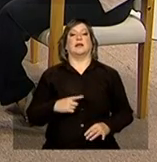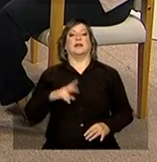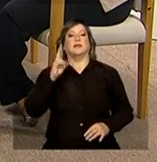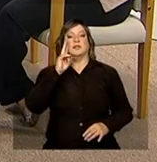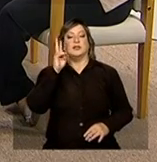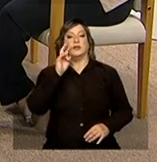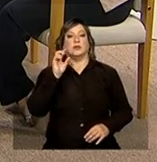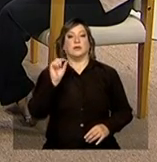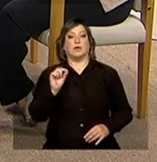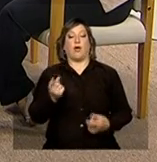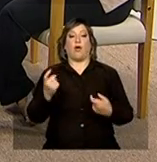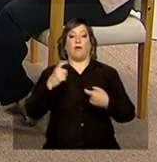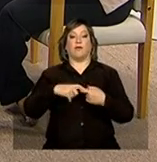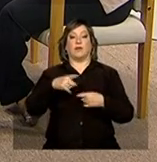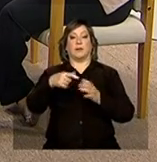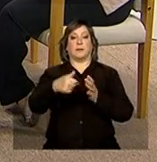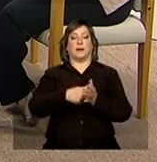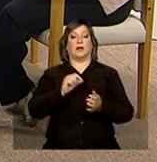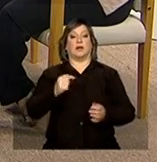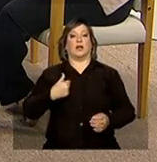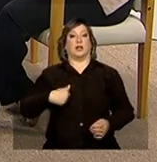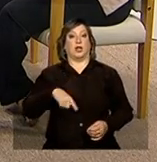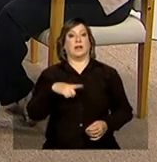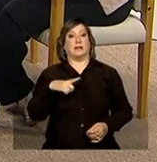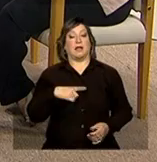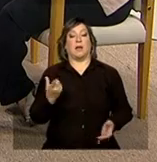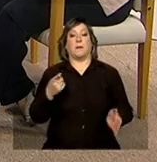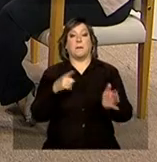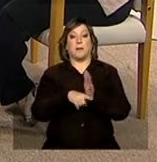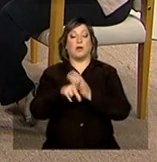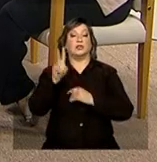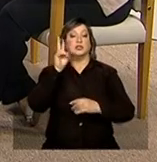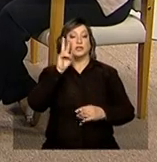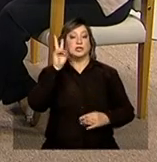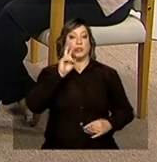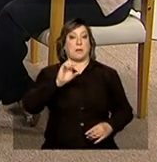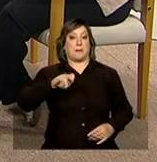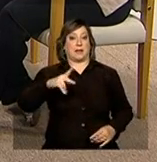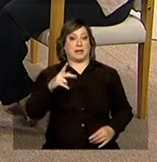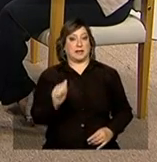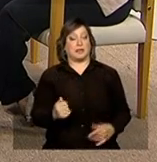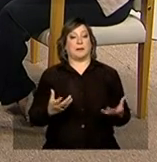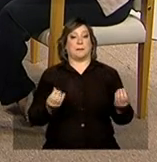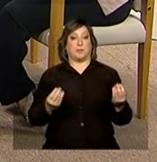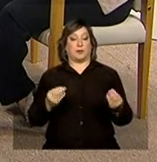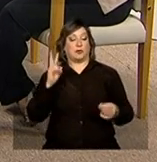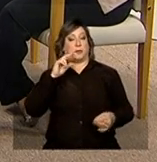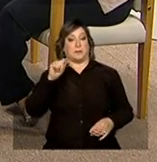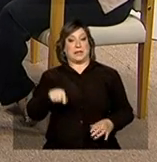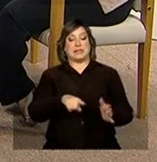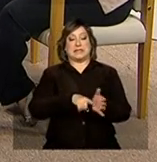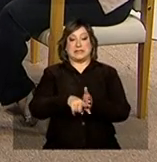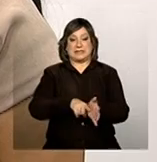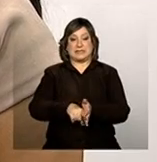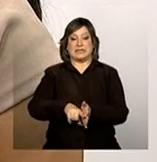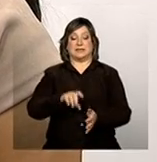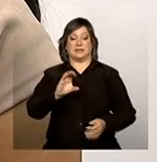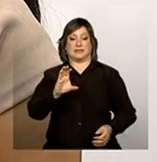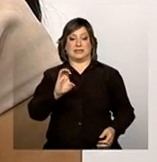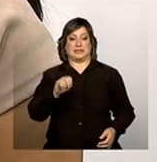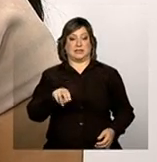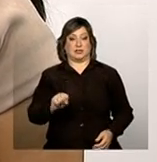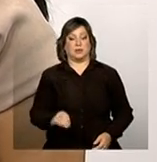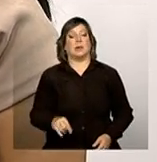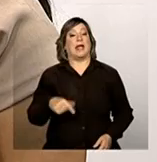voltando à pergunta, nós temos também perguntas referentes à senha, o que é muito recorrente no período do censo. Essas dúvidas, elas